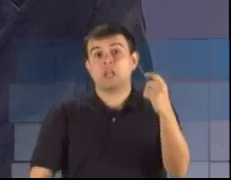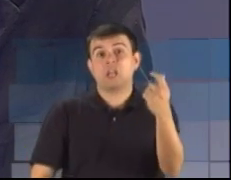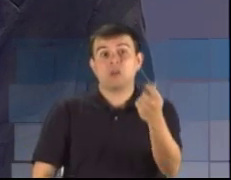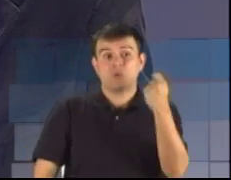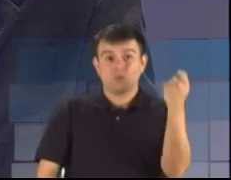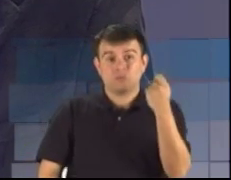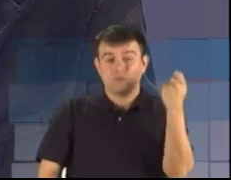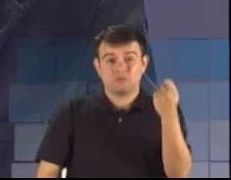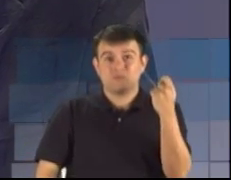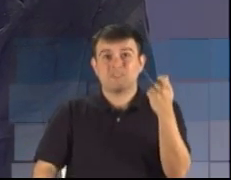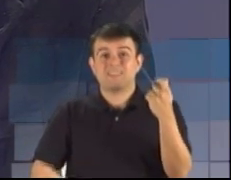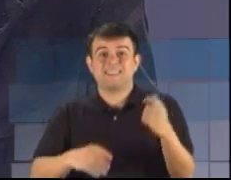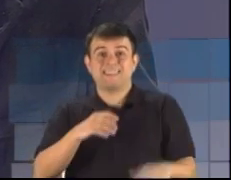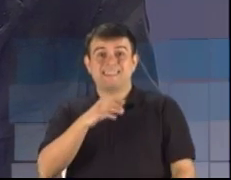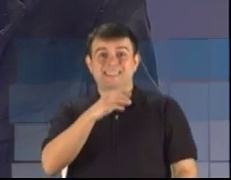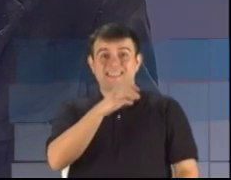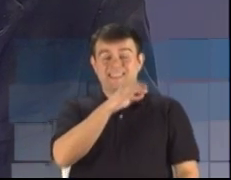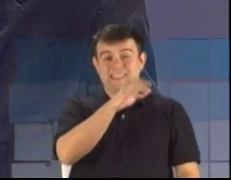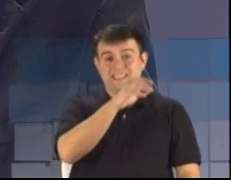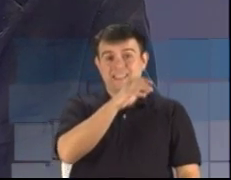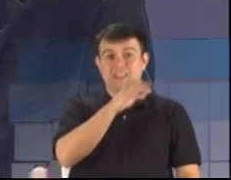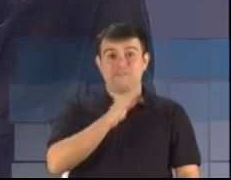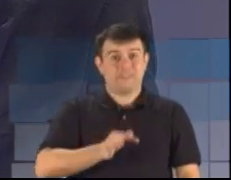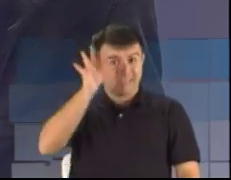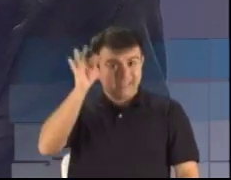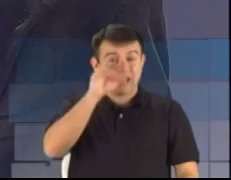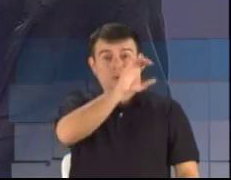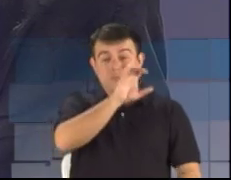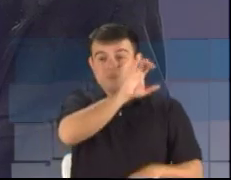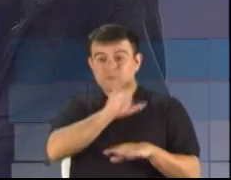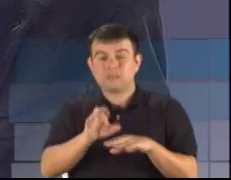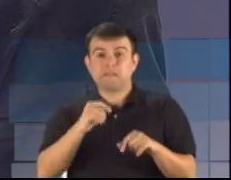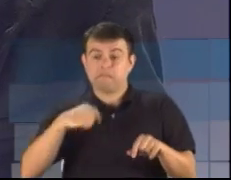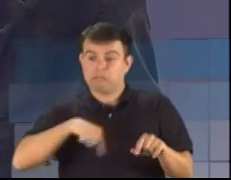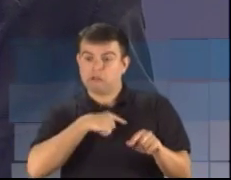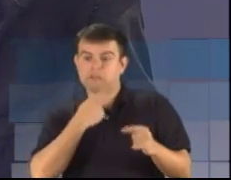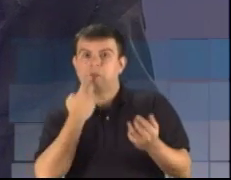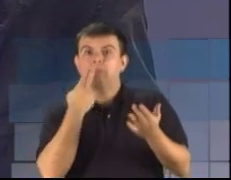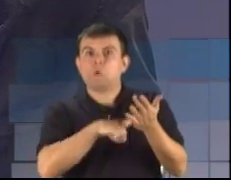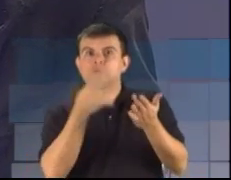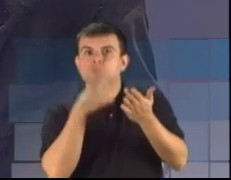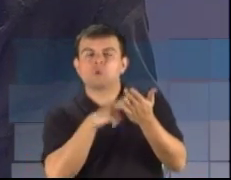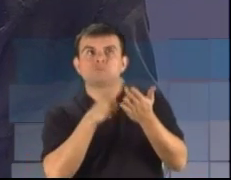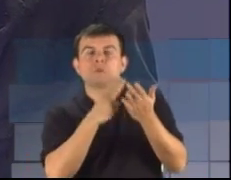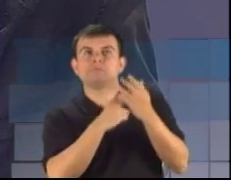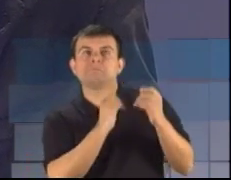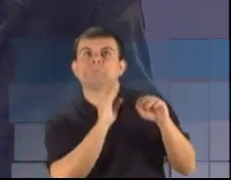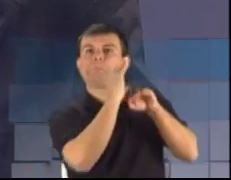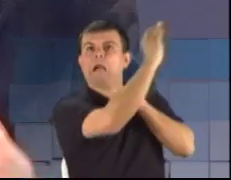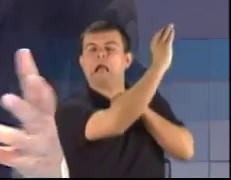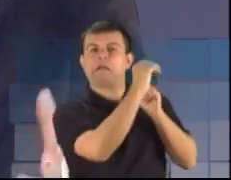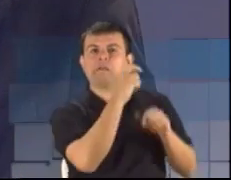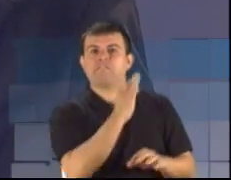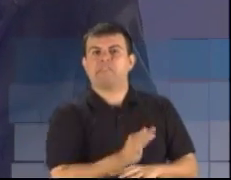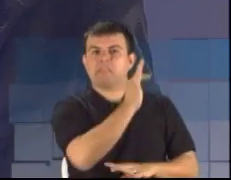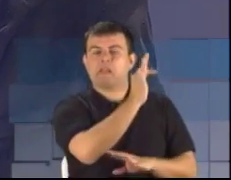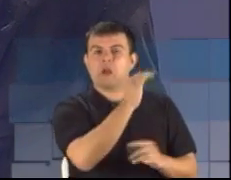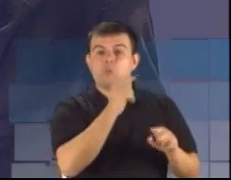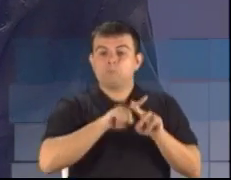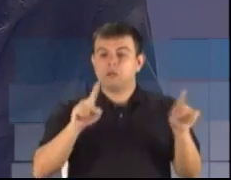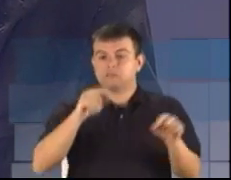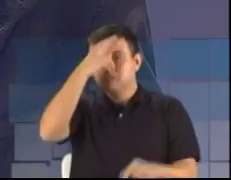milhões. Ou seja, está pagando imposto e não paga para os prefeitos. Consequentemente, não conseguiu